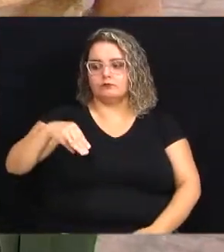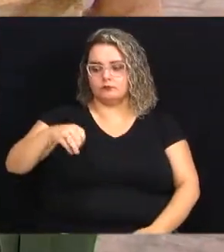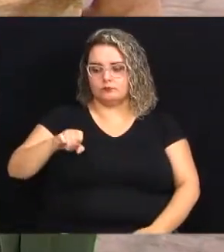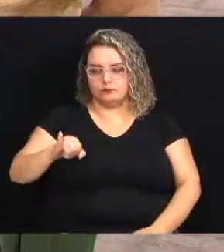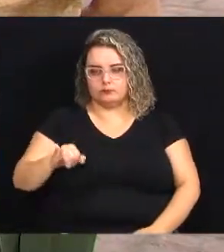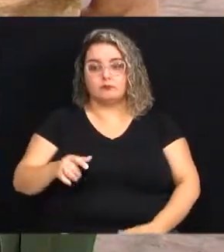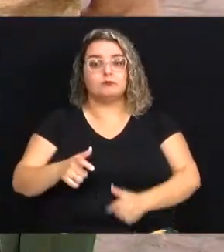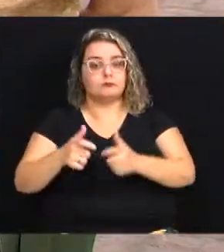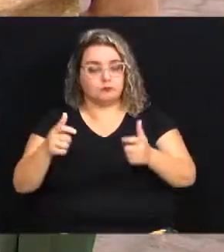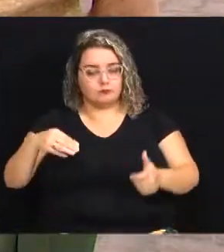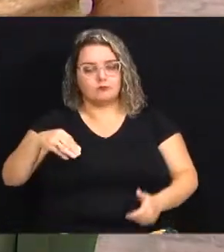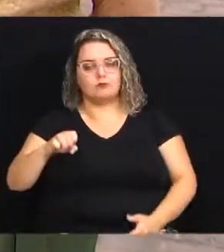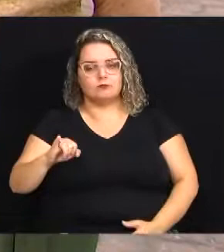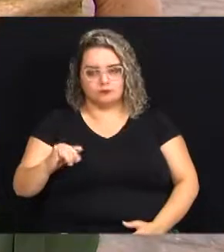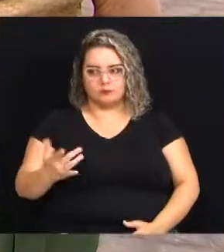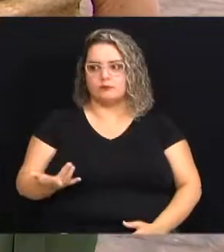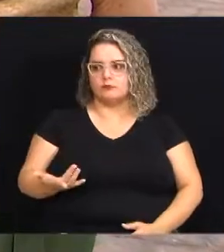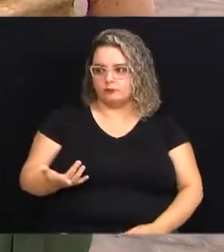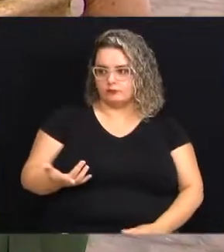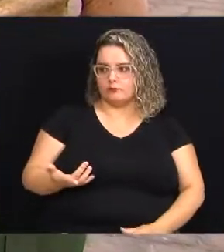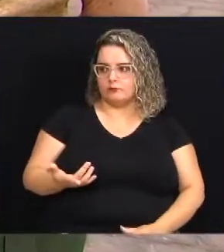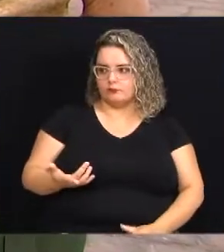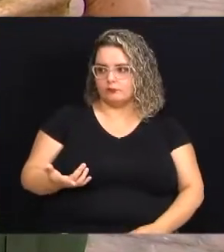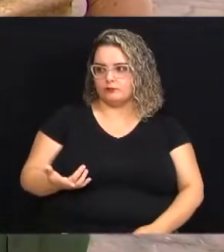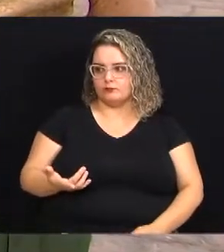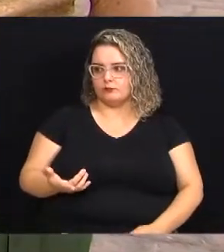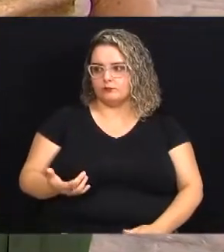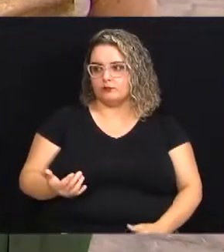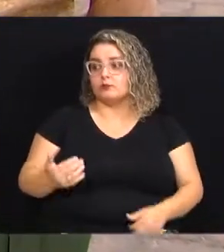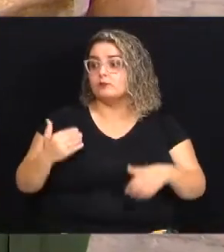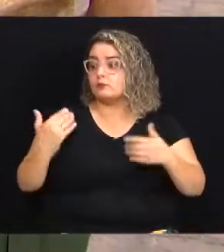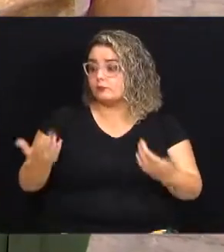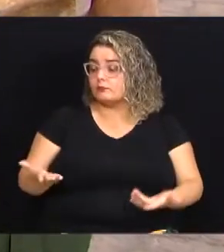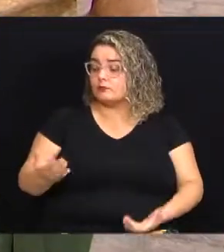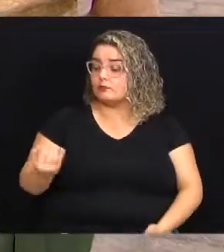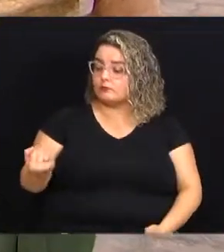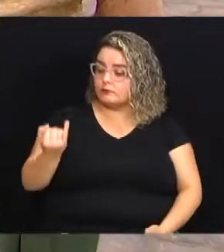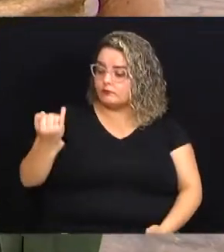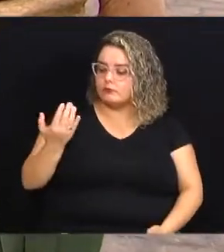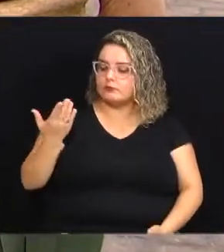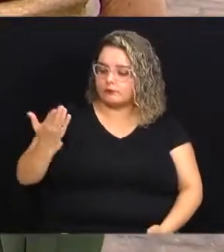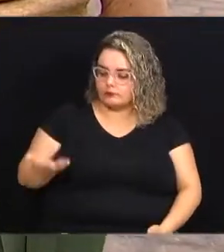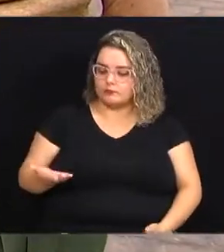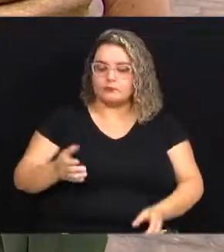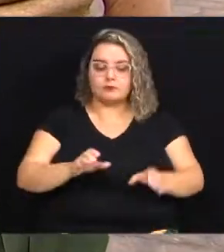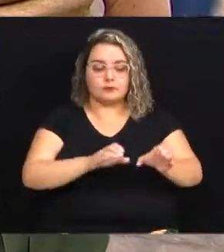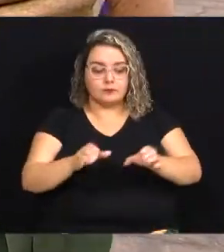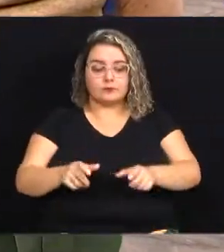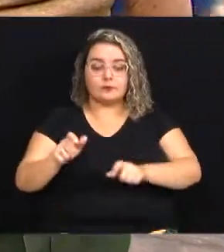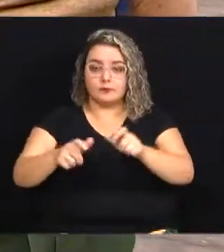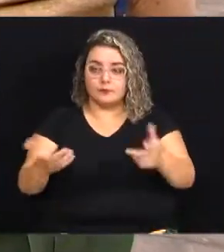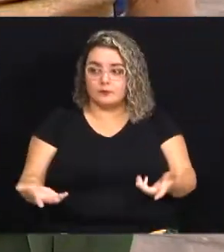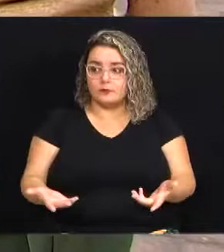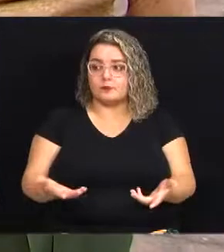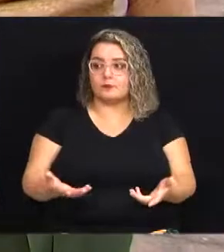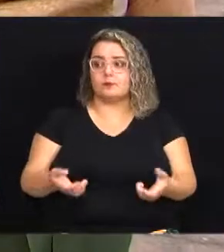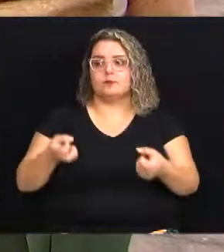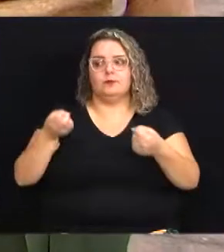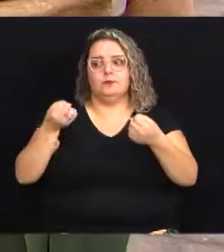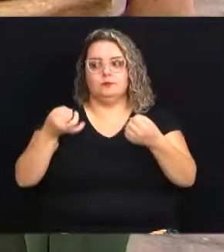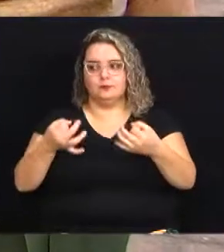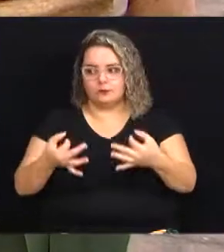a maioria sim a maioria sim maioria sim e qual é pra você a importância de coordenar esse pessoal nessa